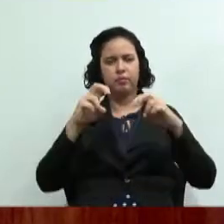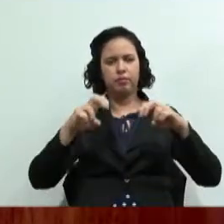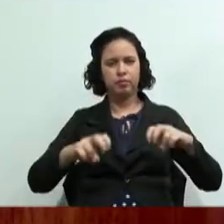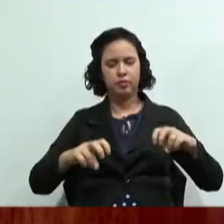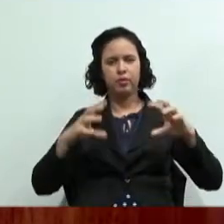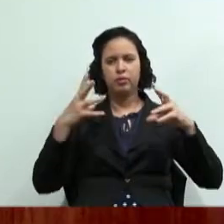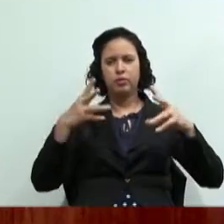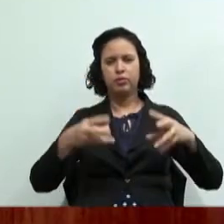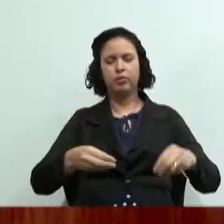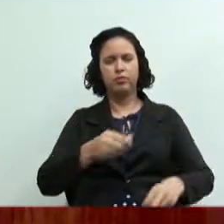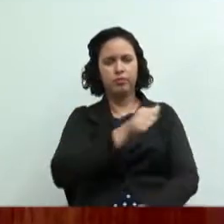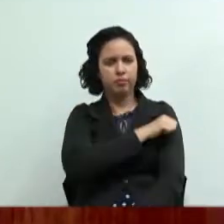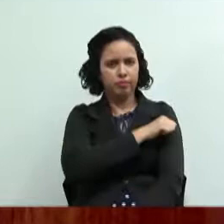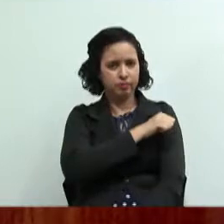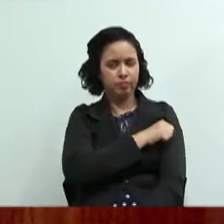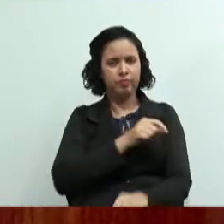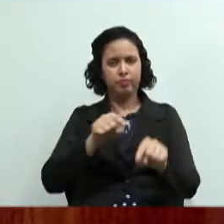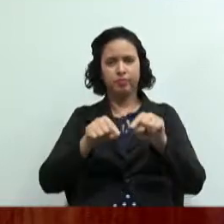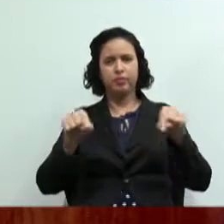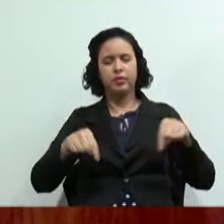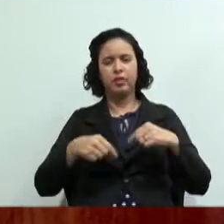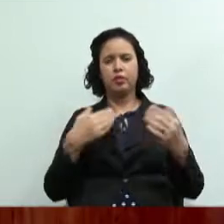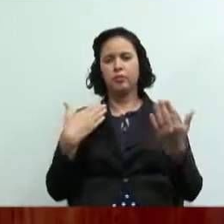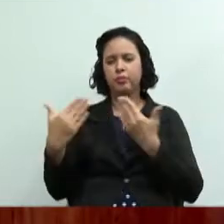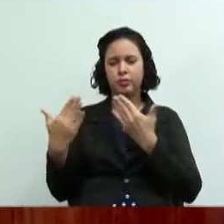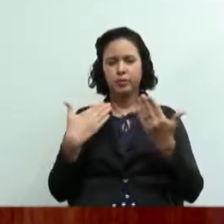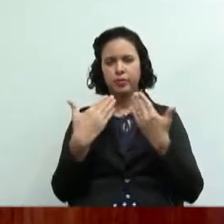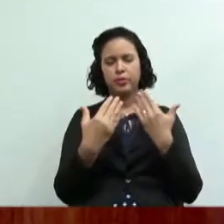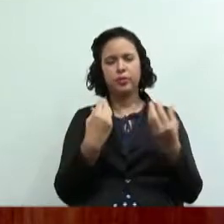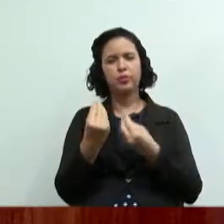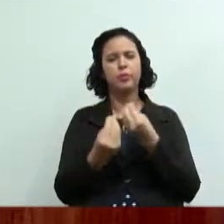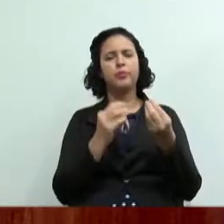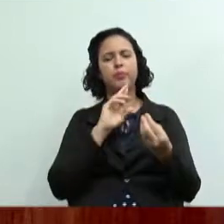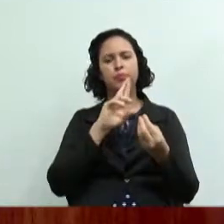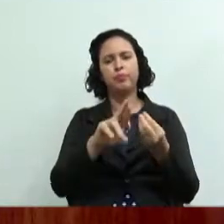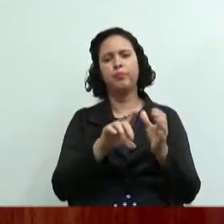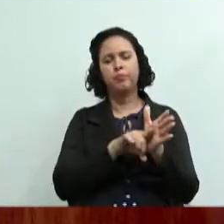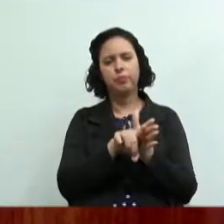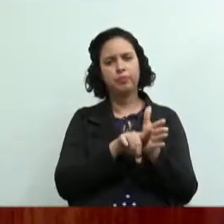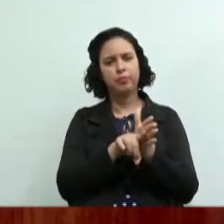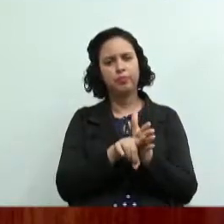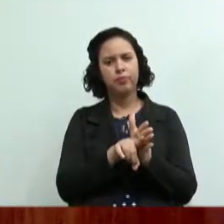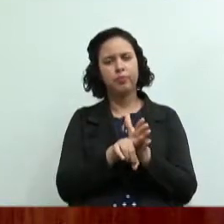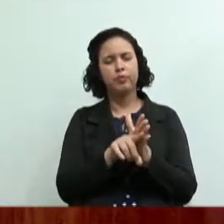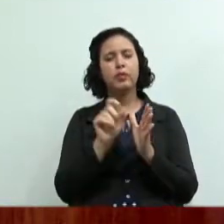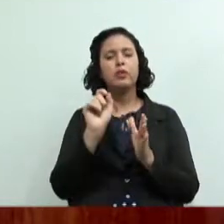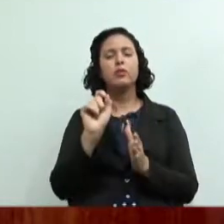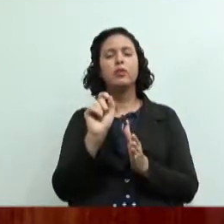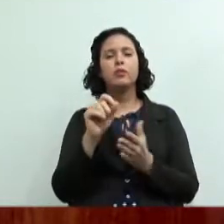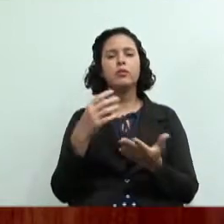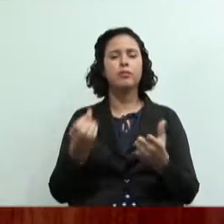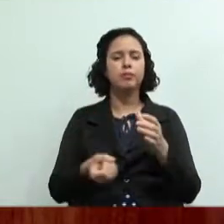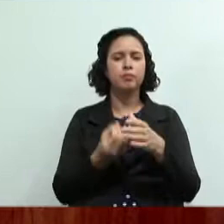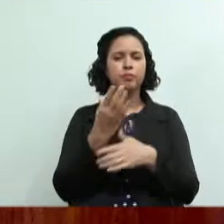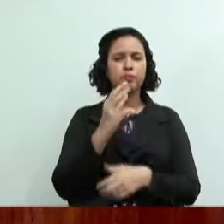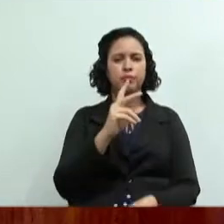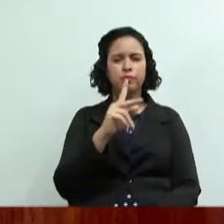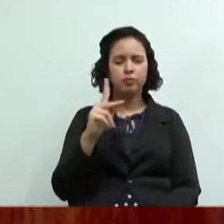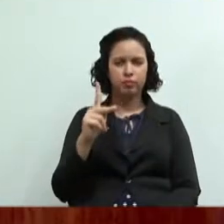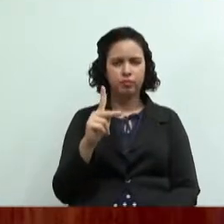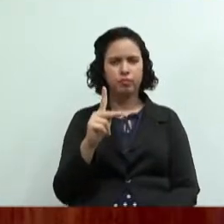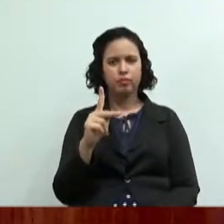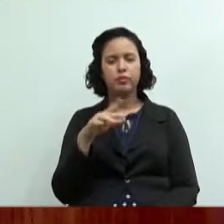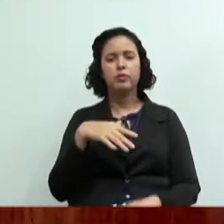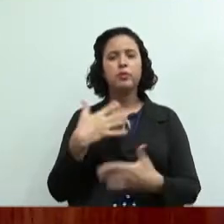todos os alunos da turma e vão conversar sobre como foi o resultado da pesquisa e que cooperativa vocês acham que seria mais interessante abrir